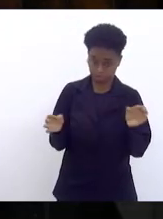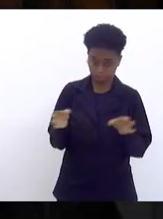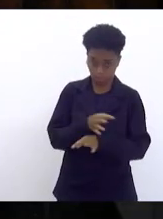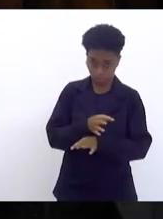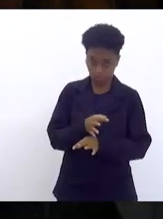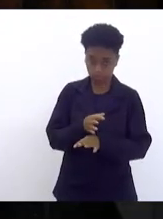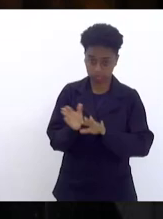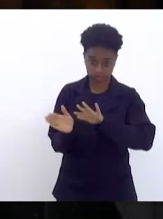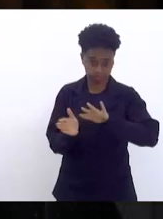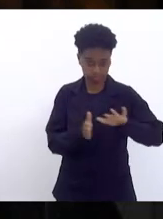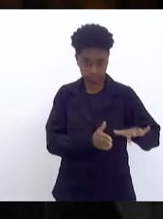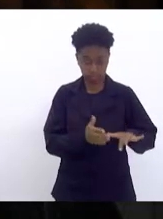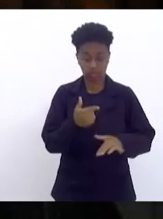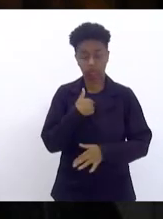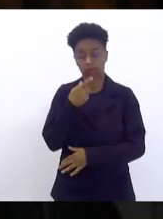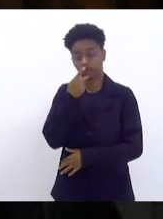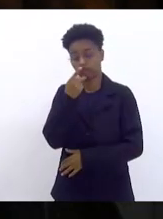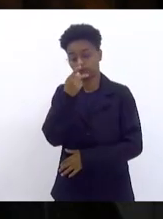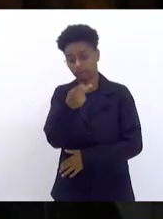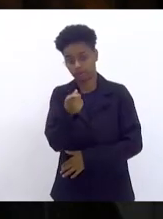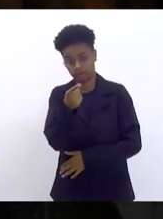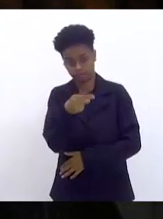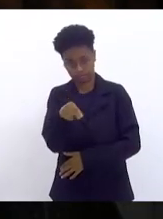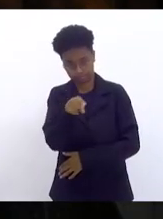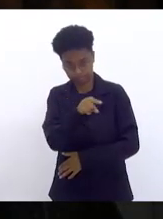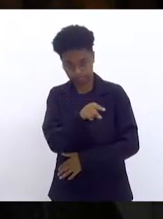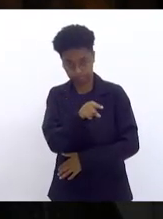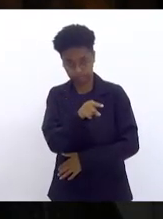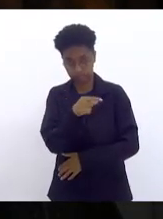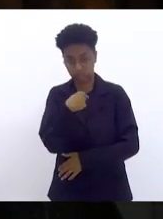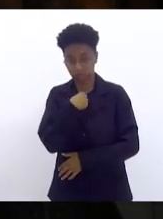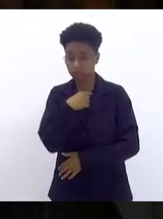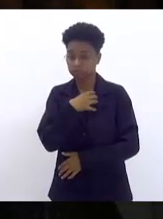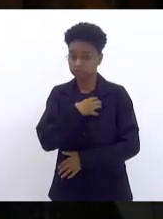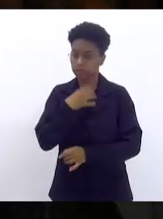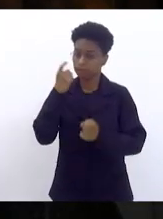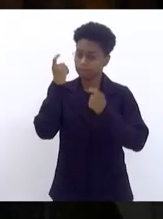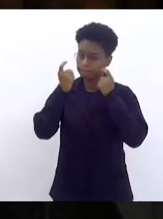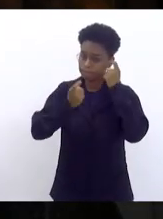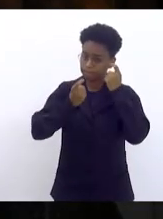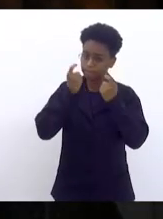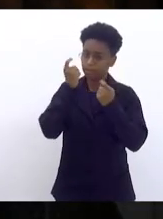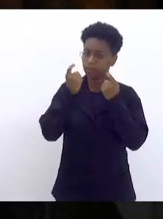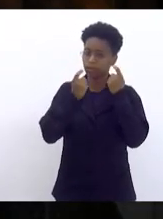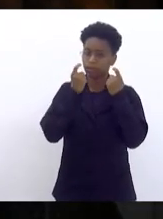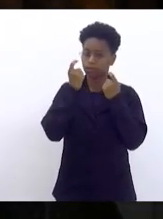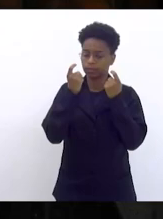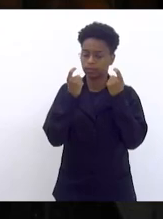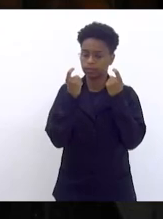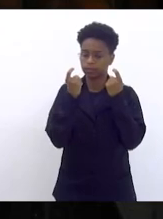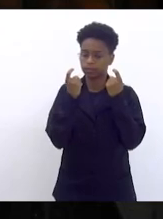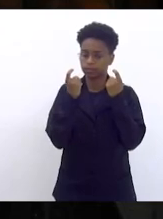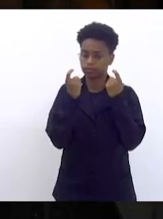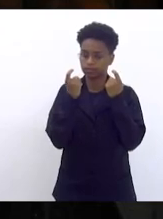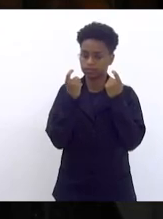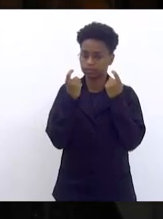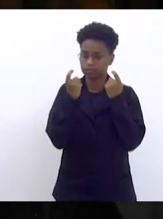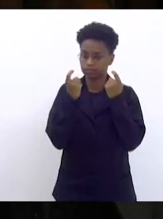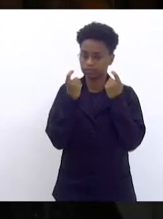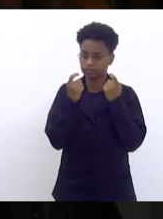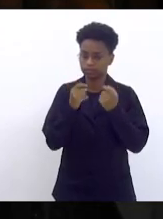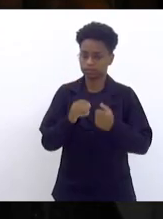quando disse a vossa excelência que me preocupa muito os números